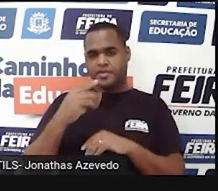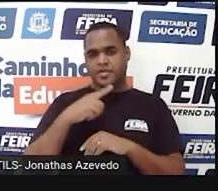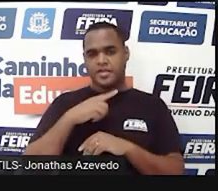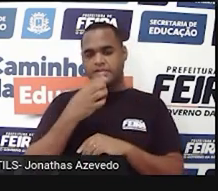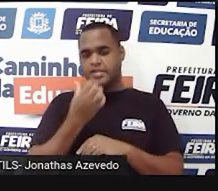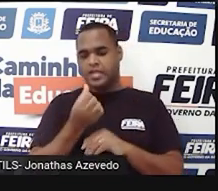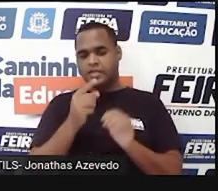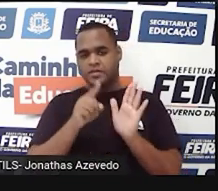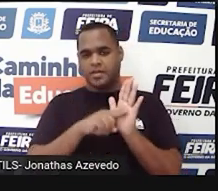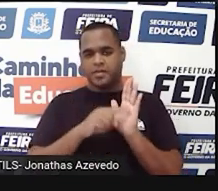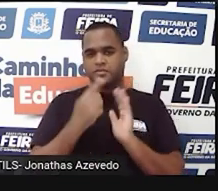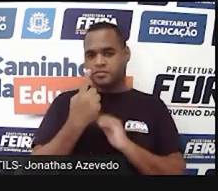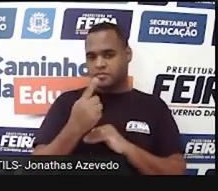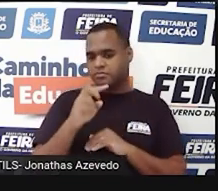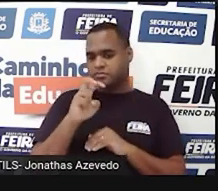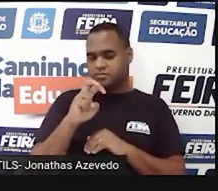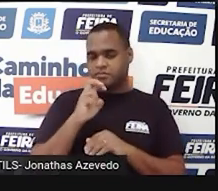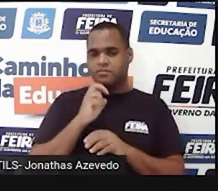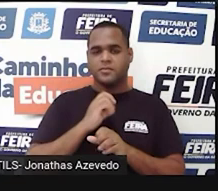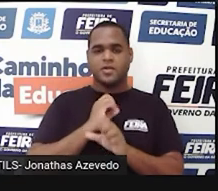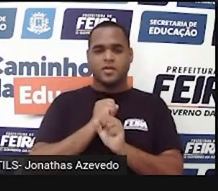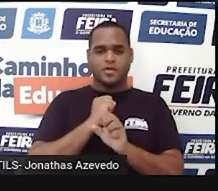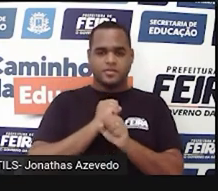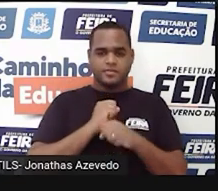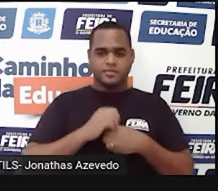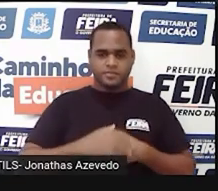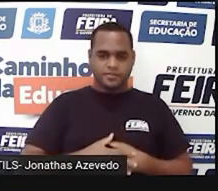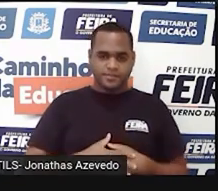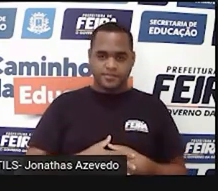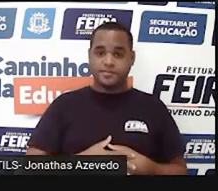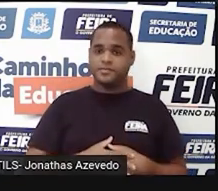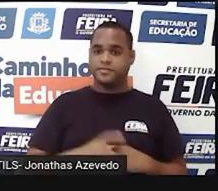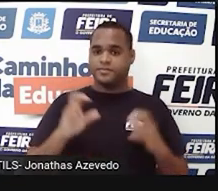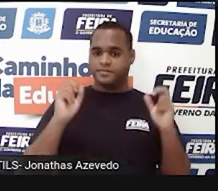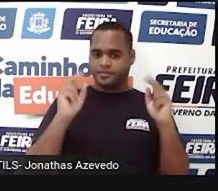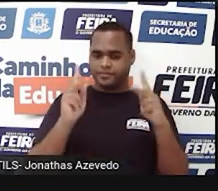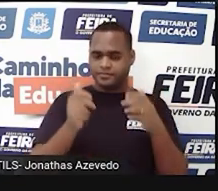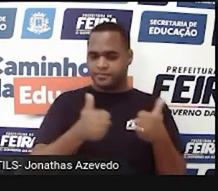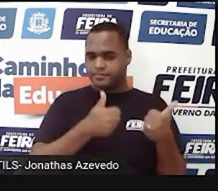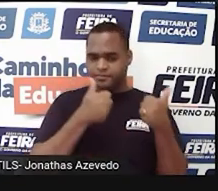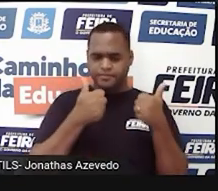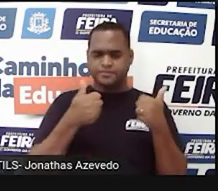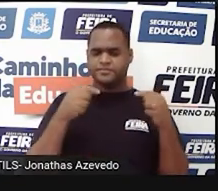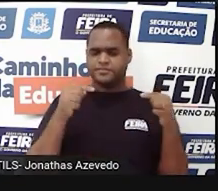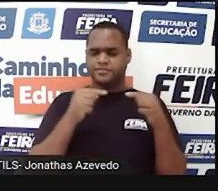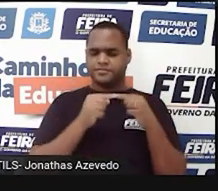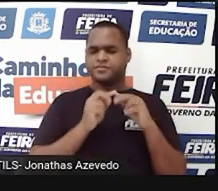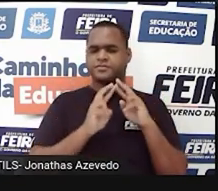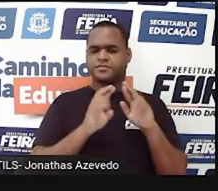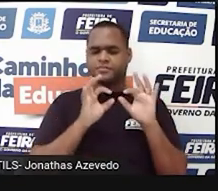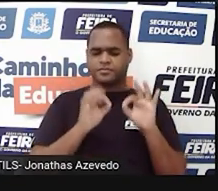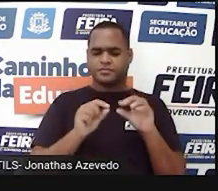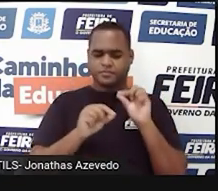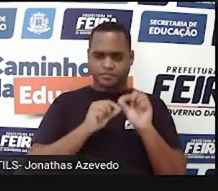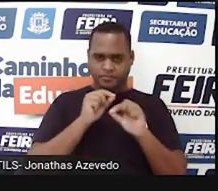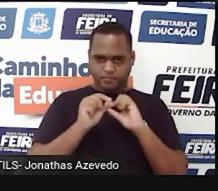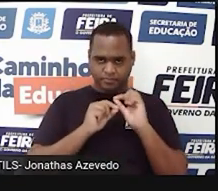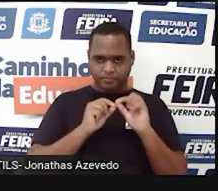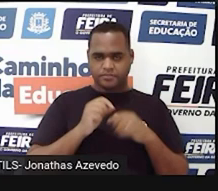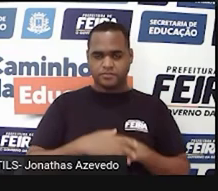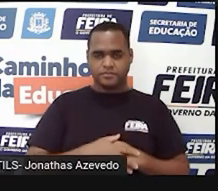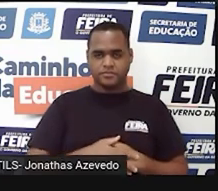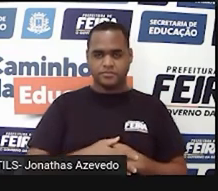menos 1, dá 5. Prontinho. E esse resultado aí, quer dizer o quê? Esse